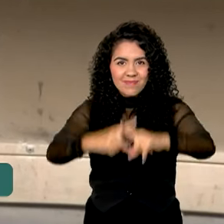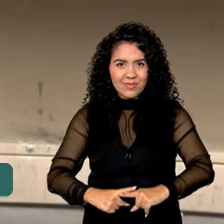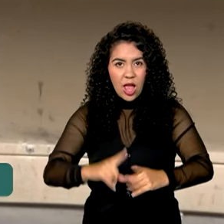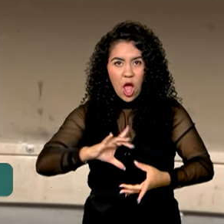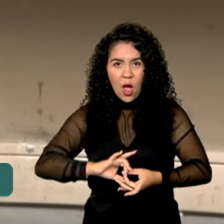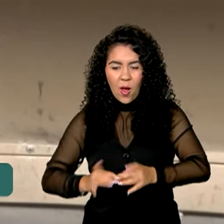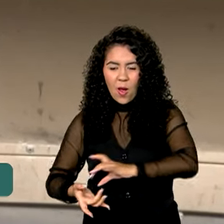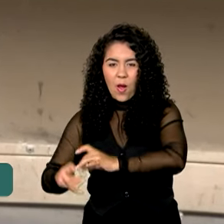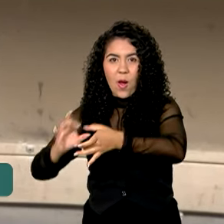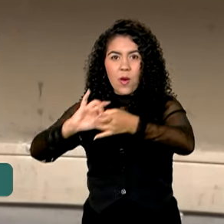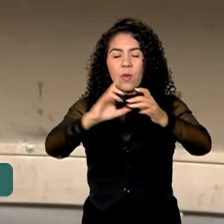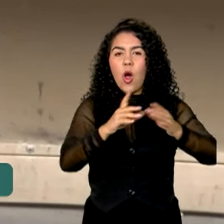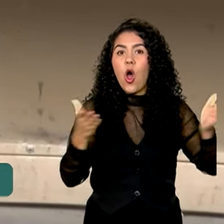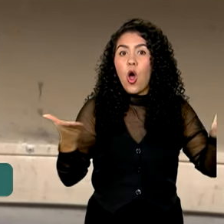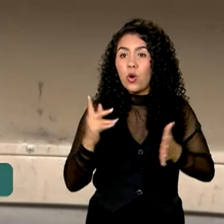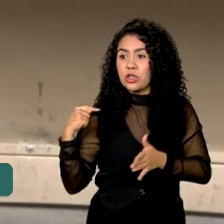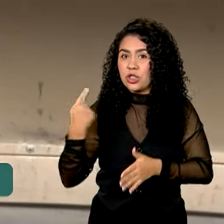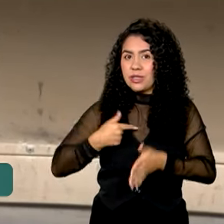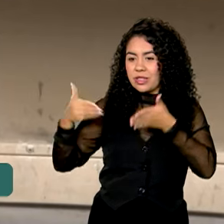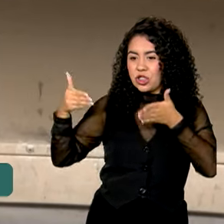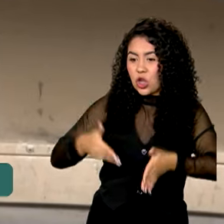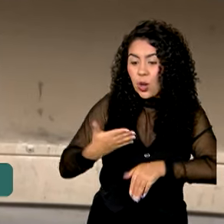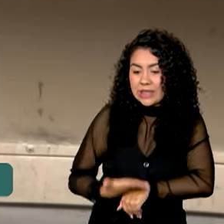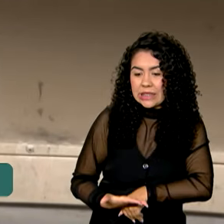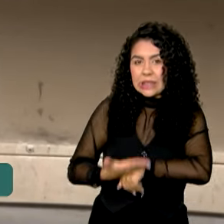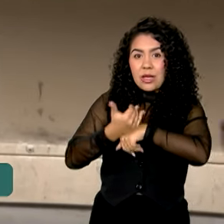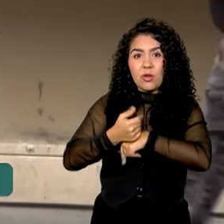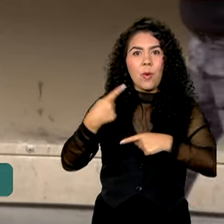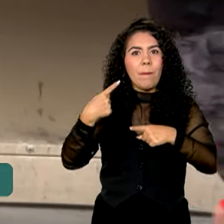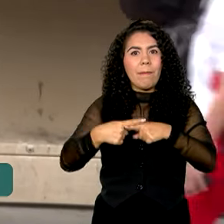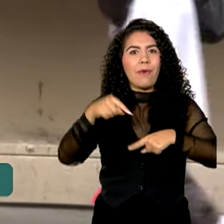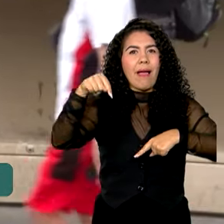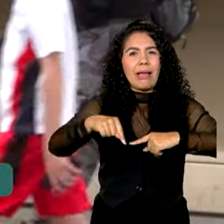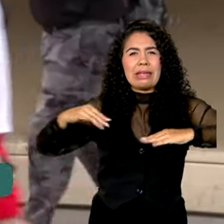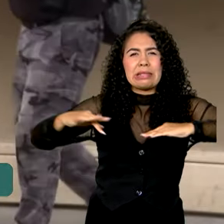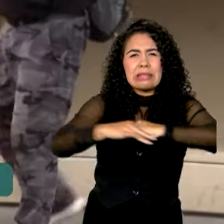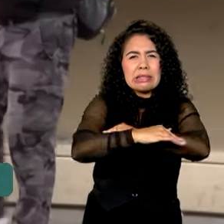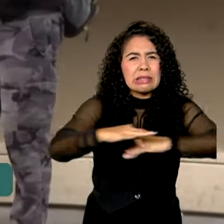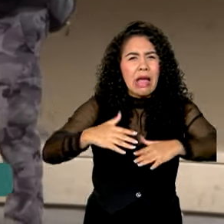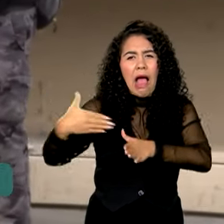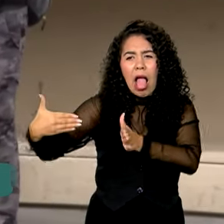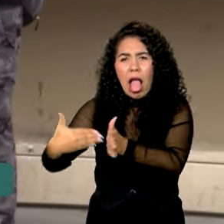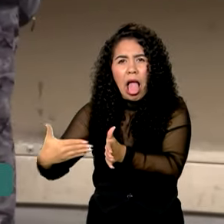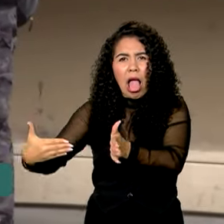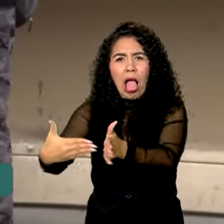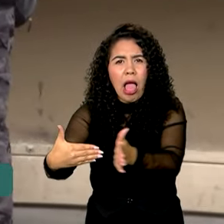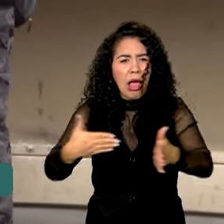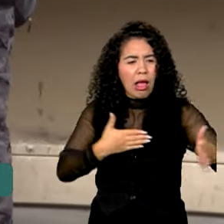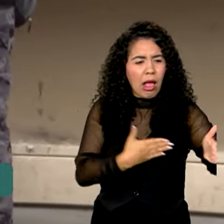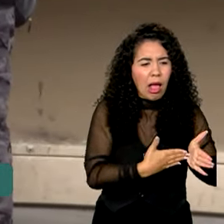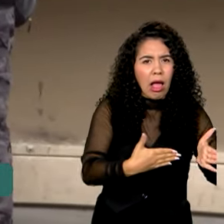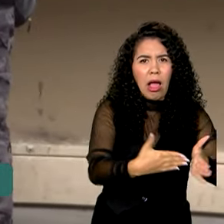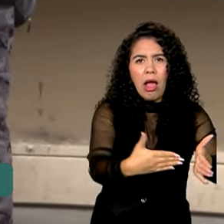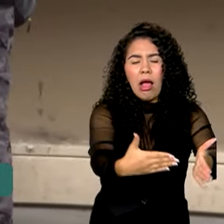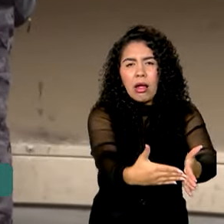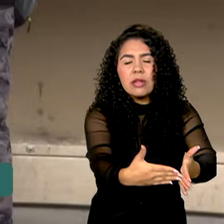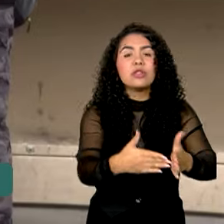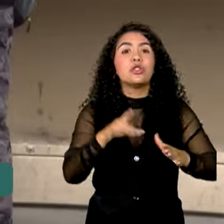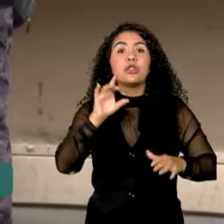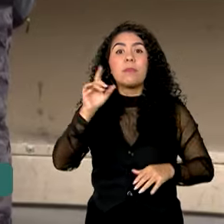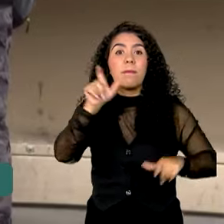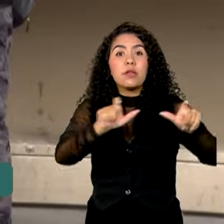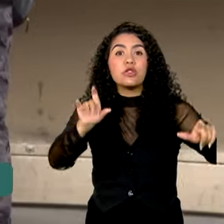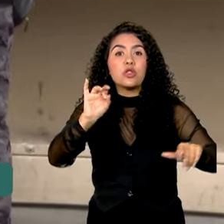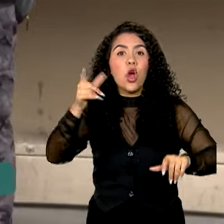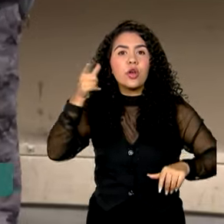por aqui, Karine, porque a cidade está completamente interditada. Tem vários pontos fechados, onde só consegue acessar quem é morador